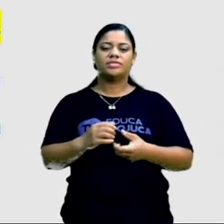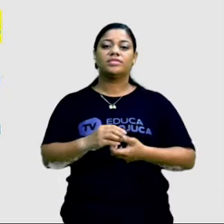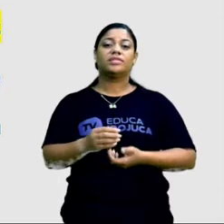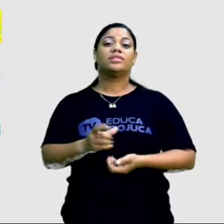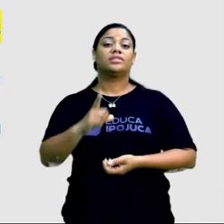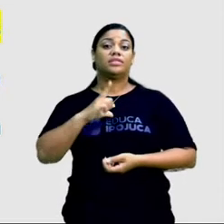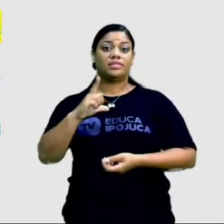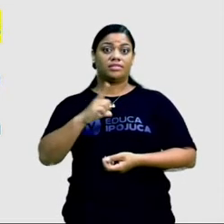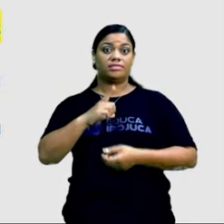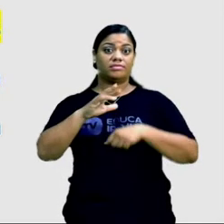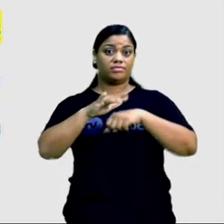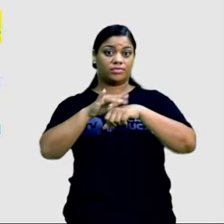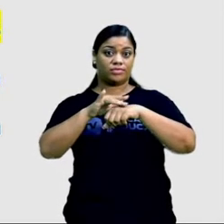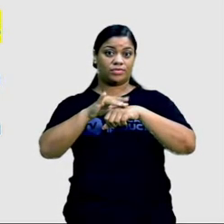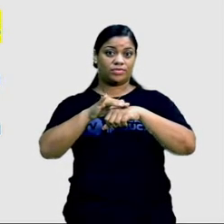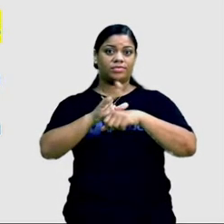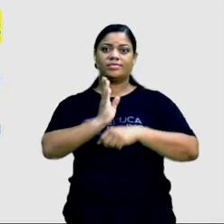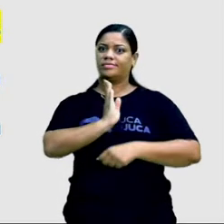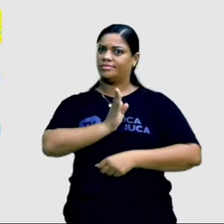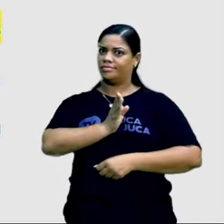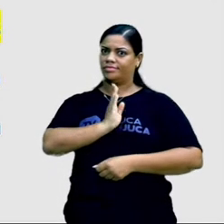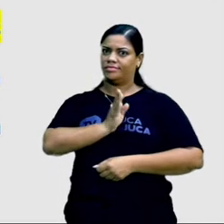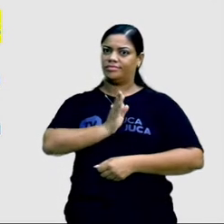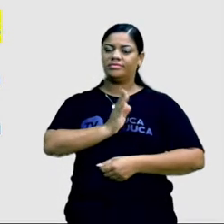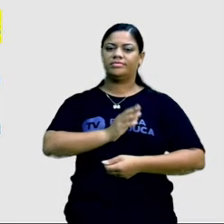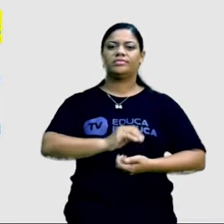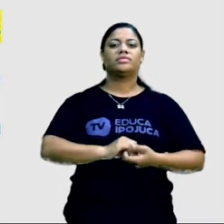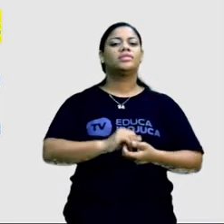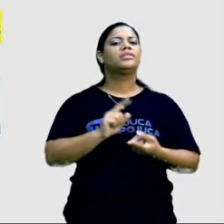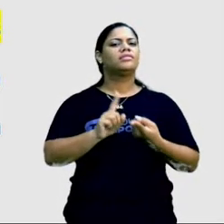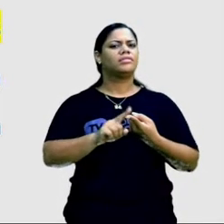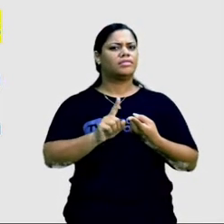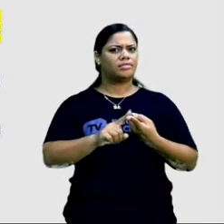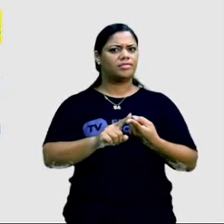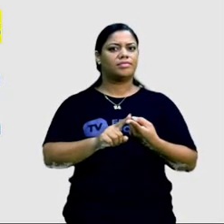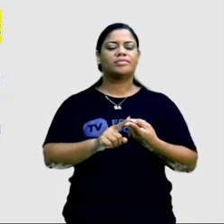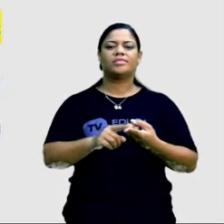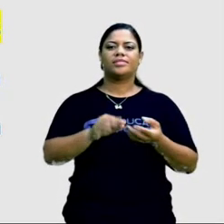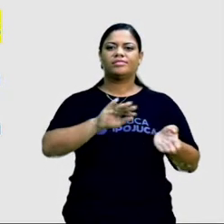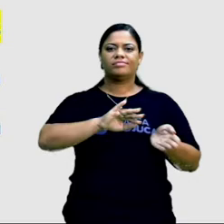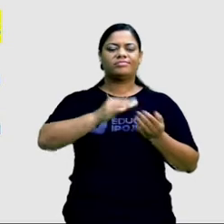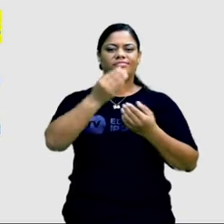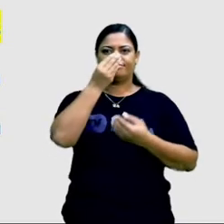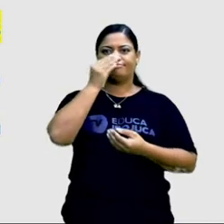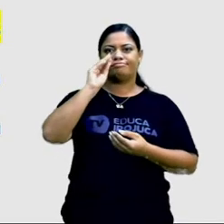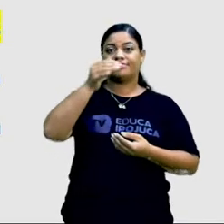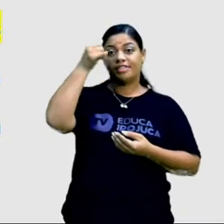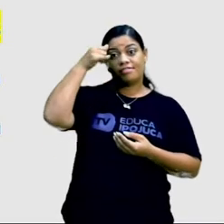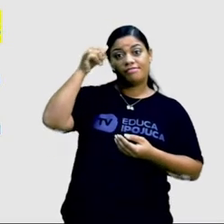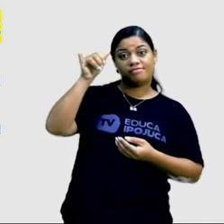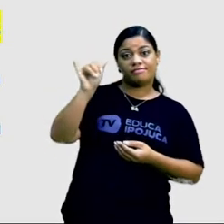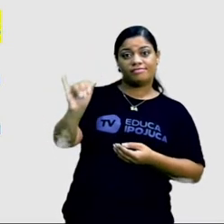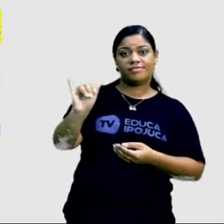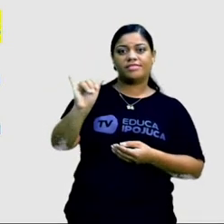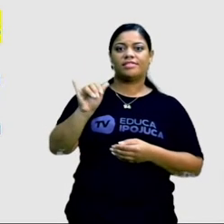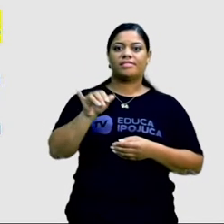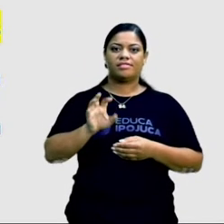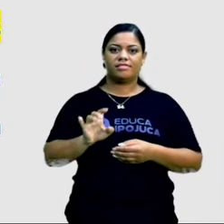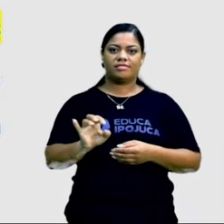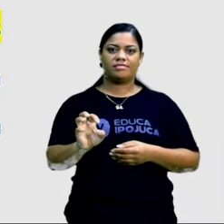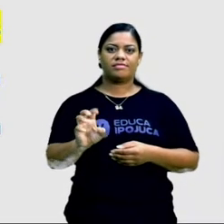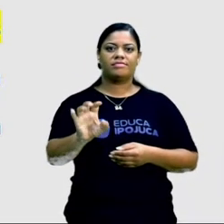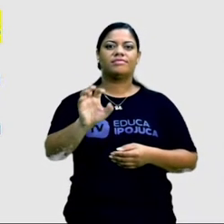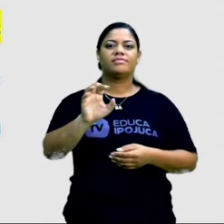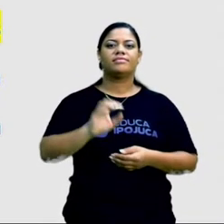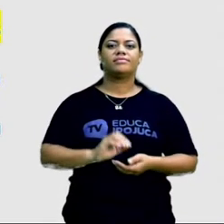de sofrer com doenças cardiovasculares e até afastar o câncer. Então agora eu estou respondendo a pergunta por